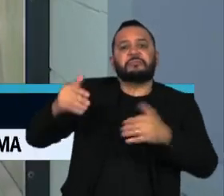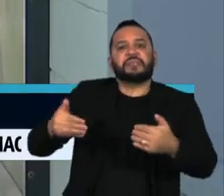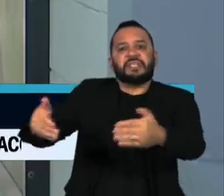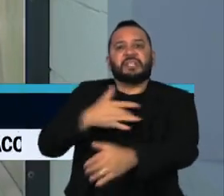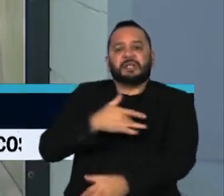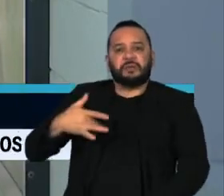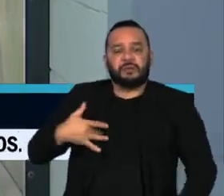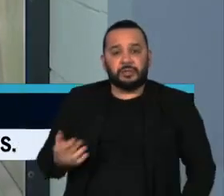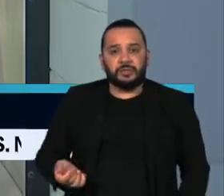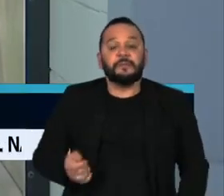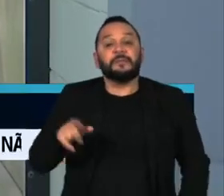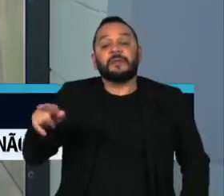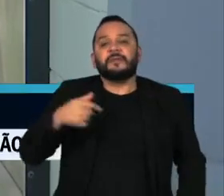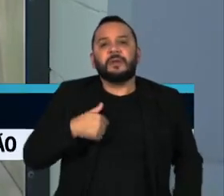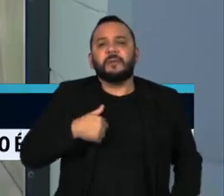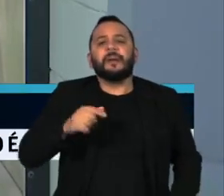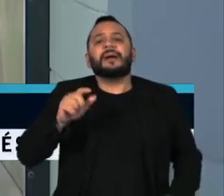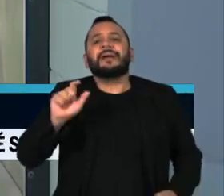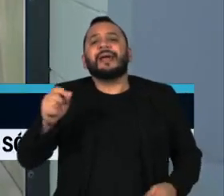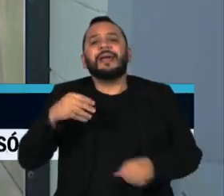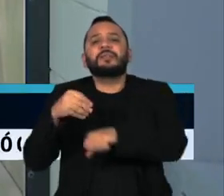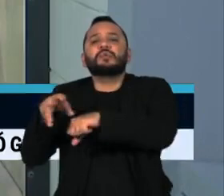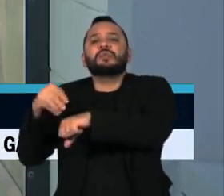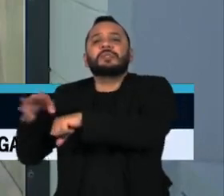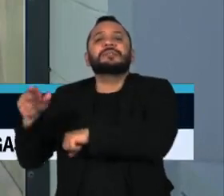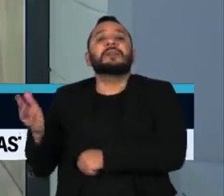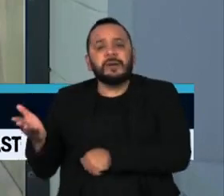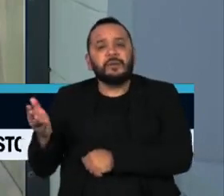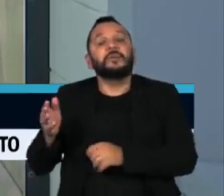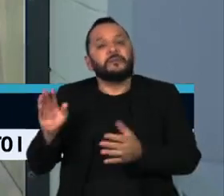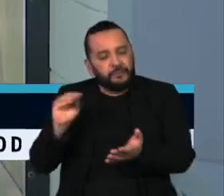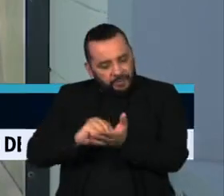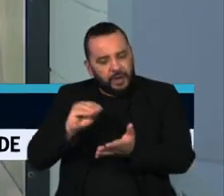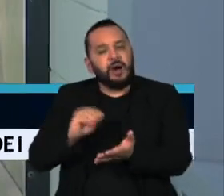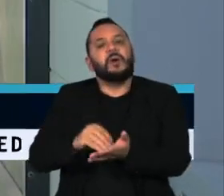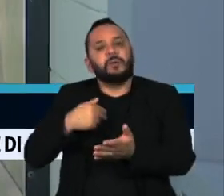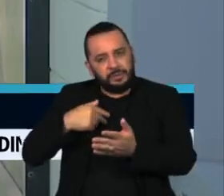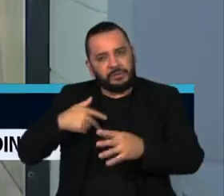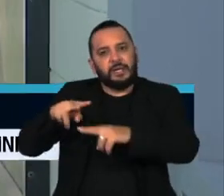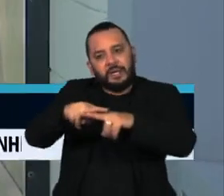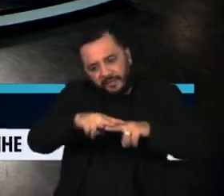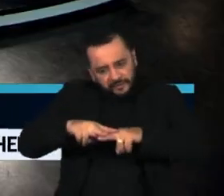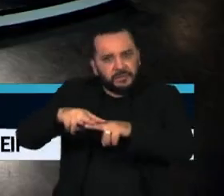sugestões, mas não deu nenhum prazo para a reedição das orientações.